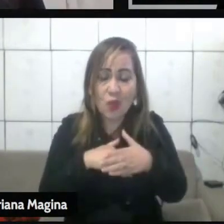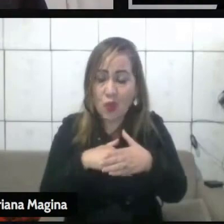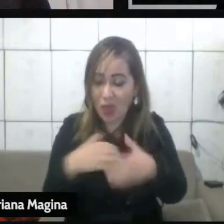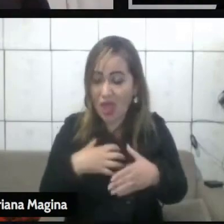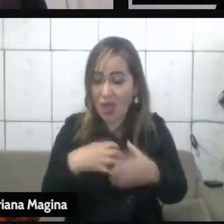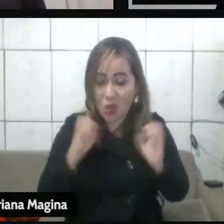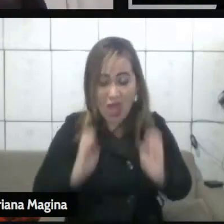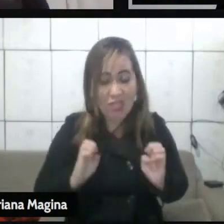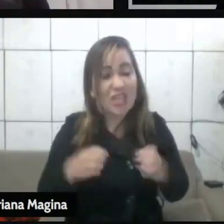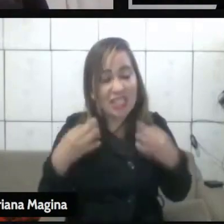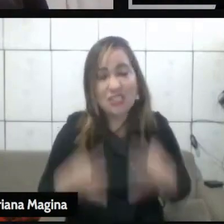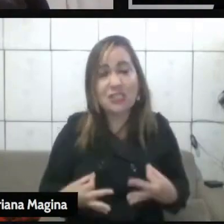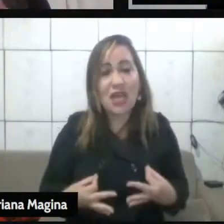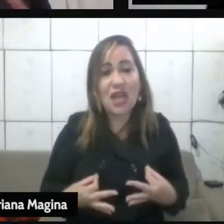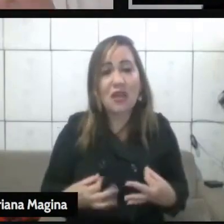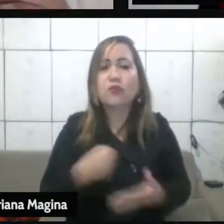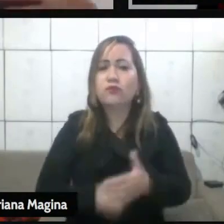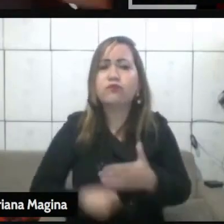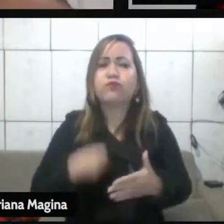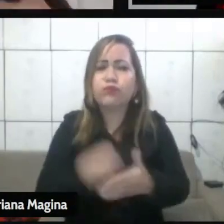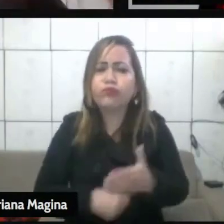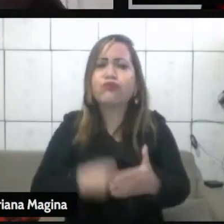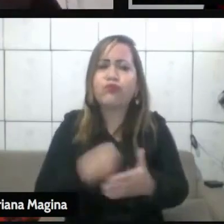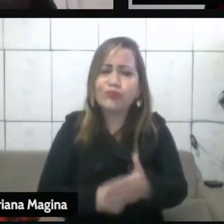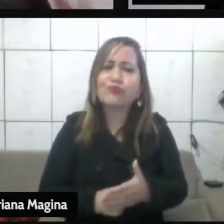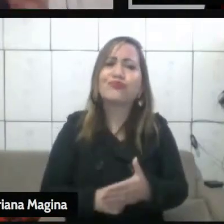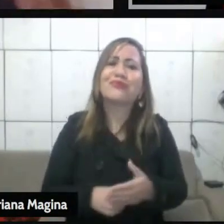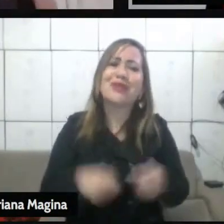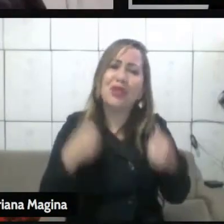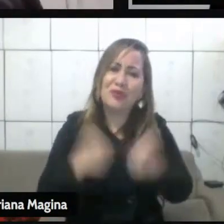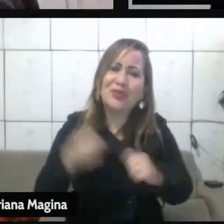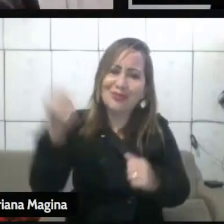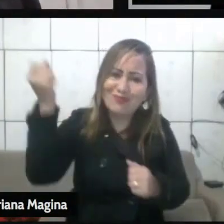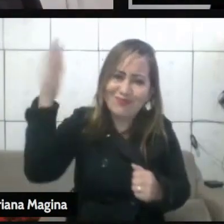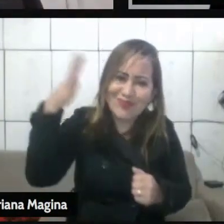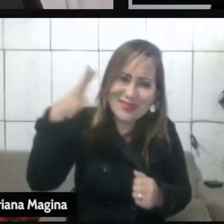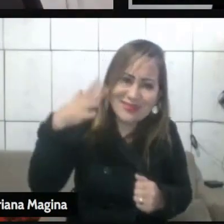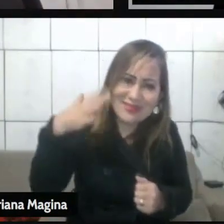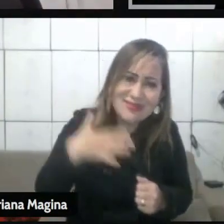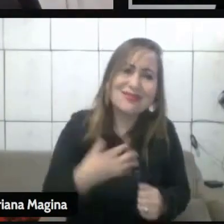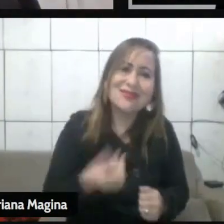por vezes. E ele luta muito para poder deixar a graça operar nesse sentido.